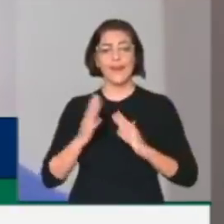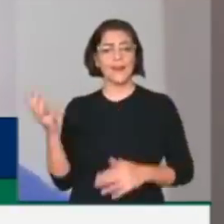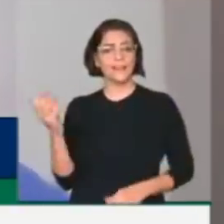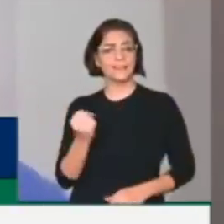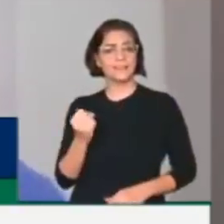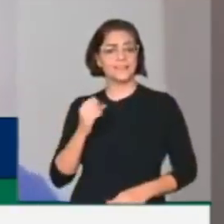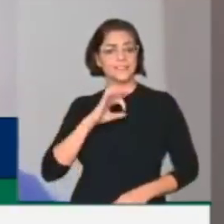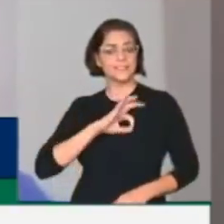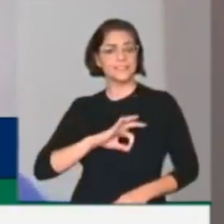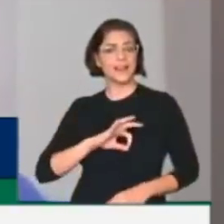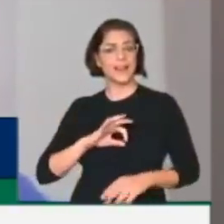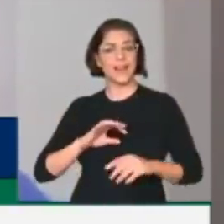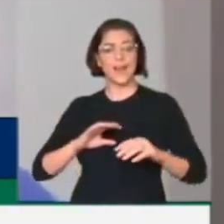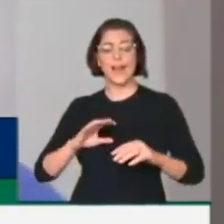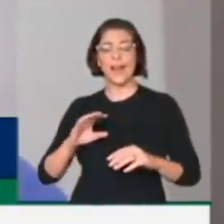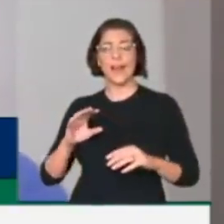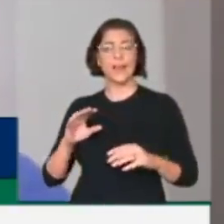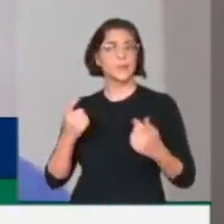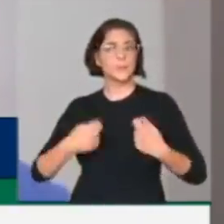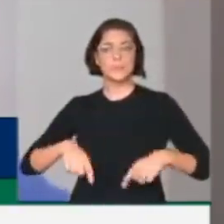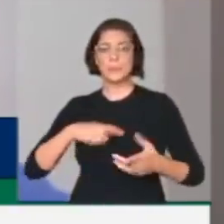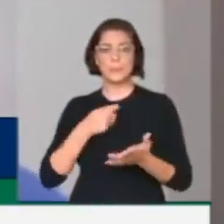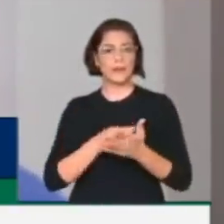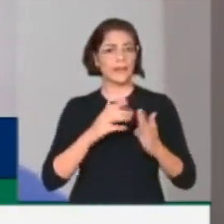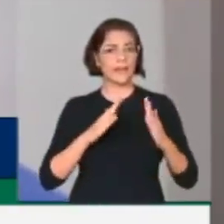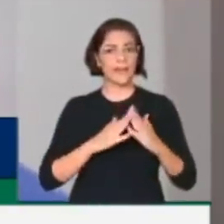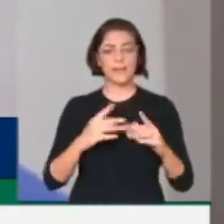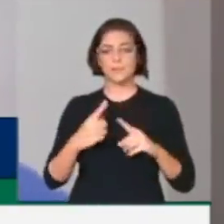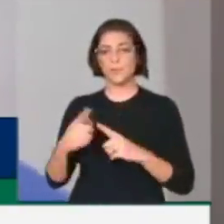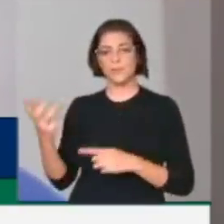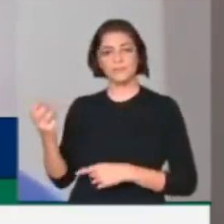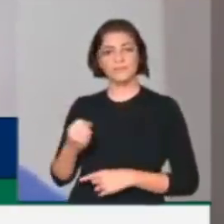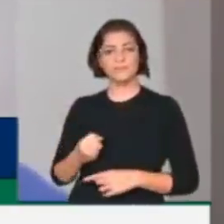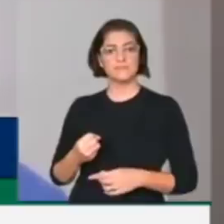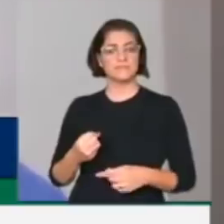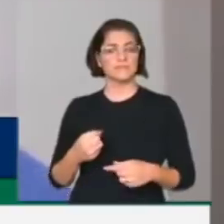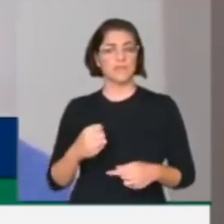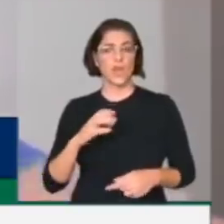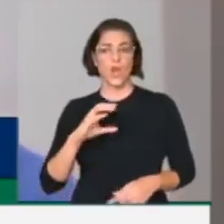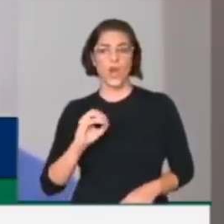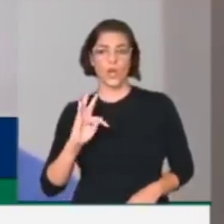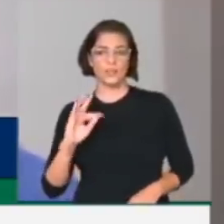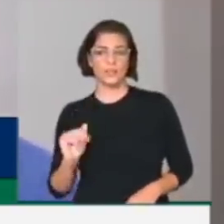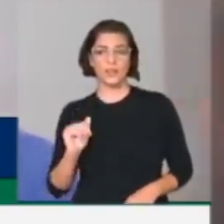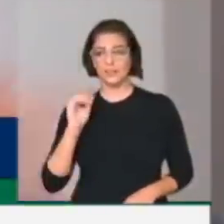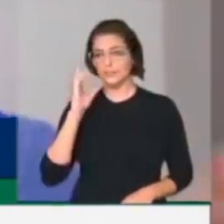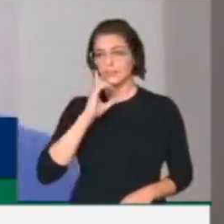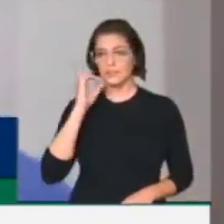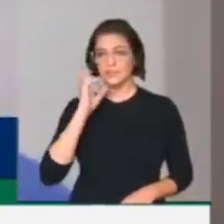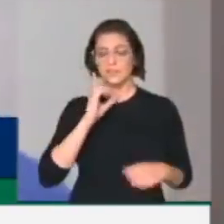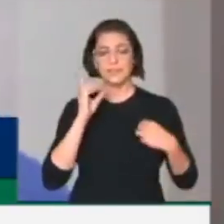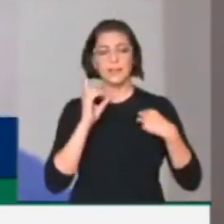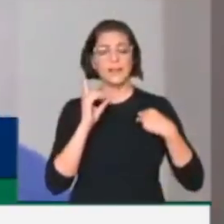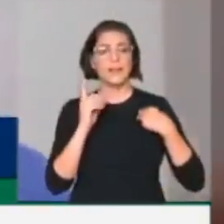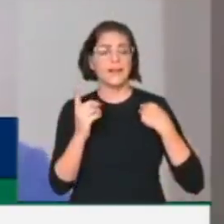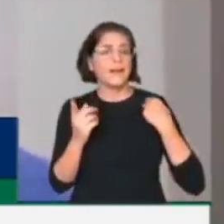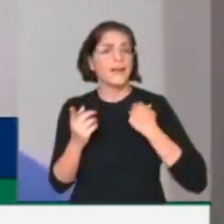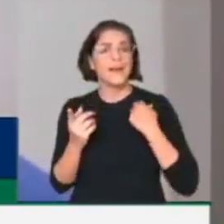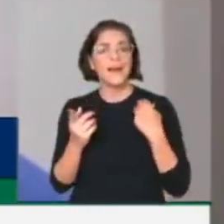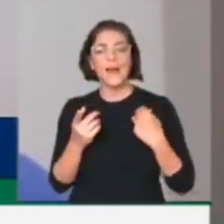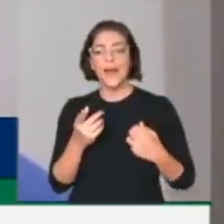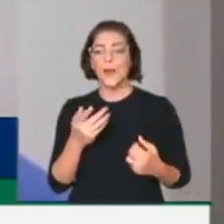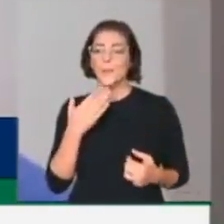precisa pagar a própria casa porque recebe auxílio moradia, quando gasta dinheiro de cota parlamentar para pedir delivery, em aplicativo que eles vivem criticando,